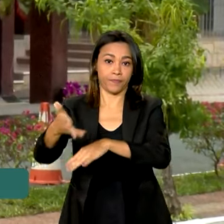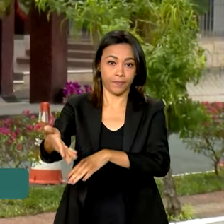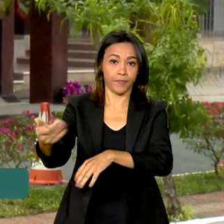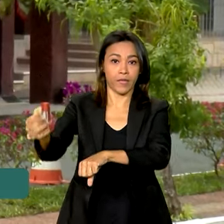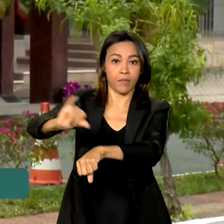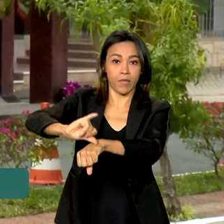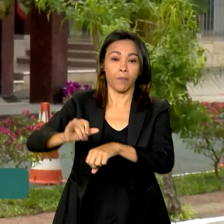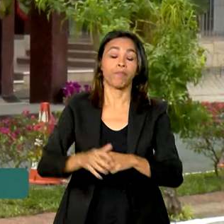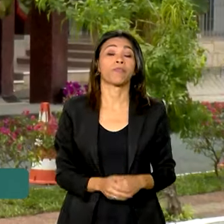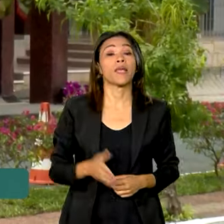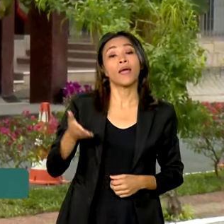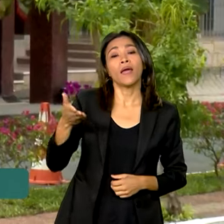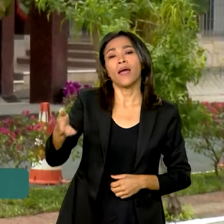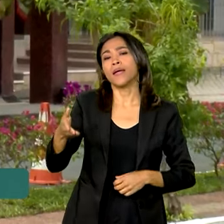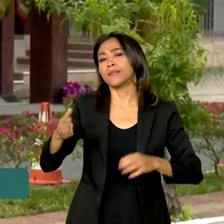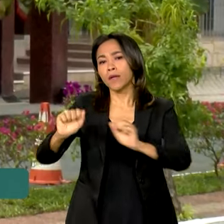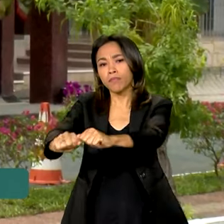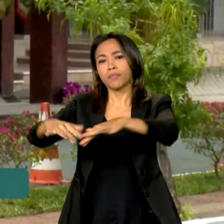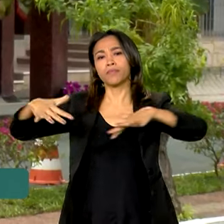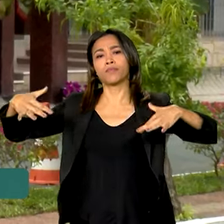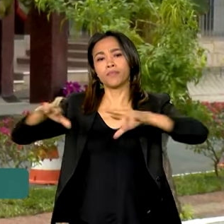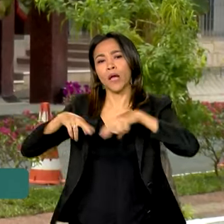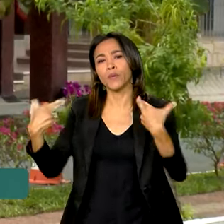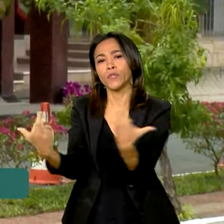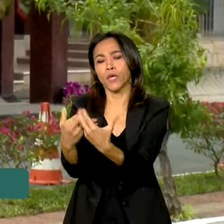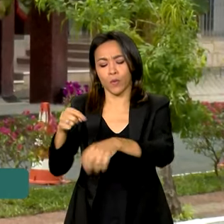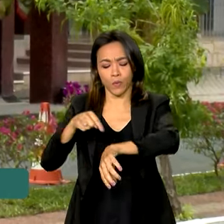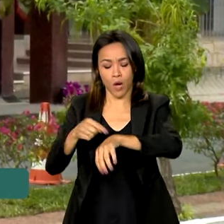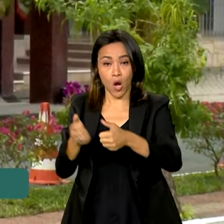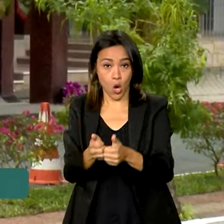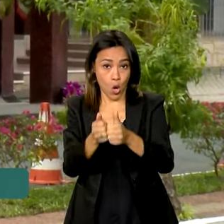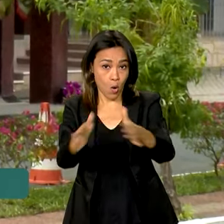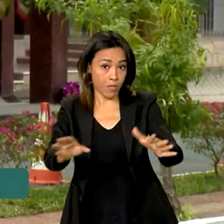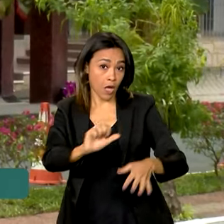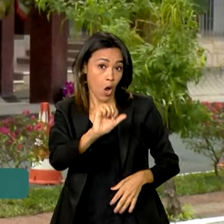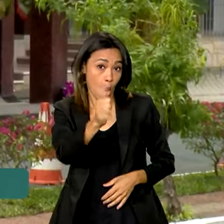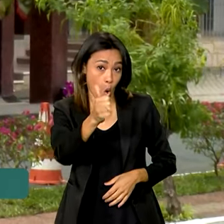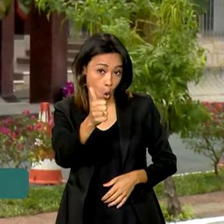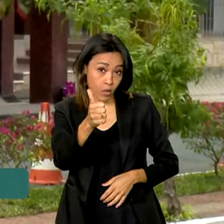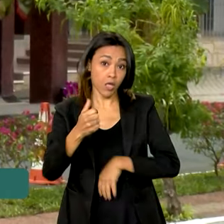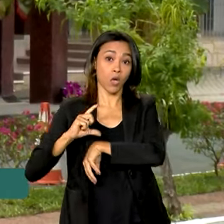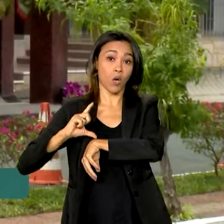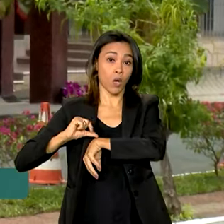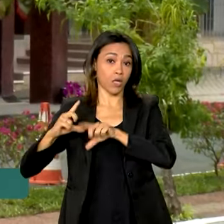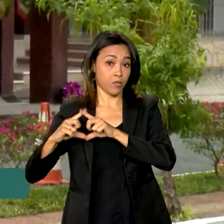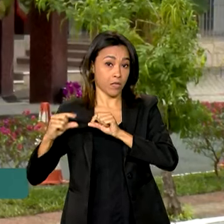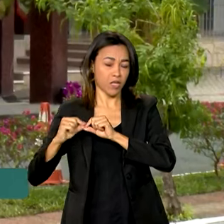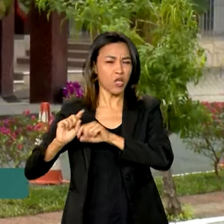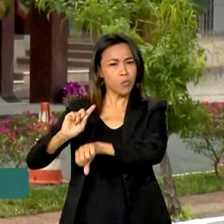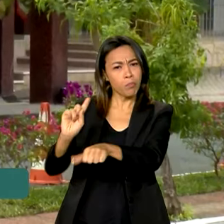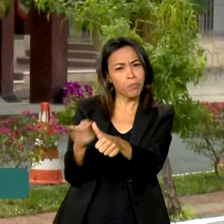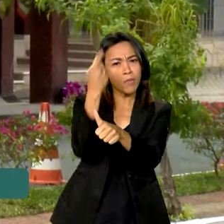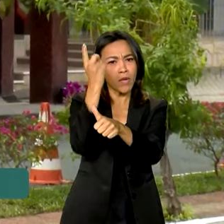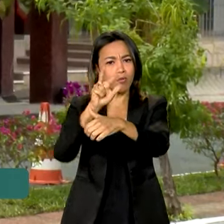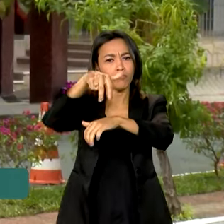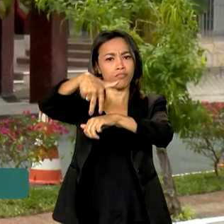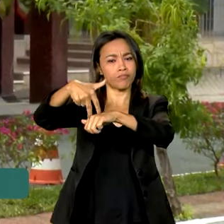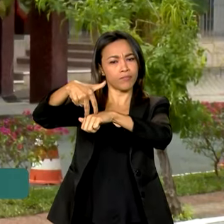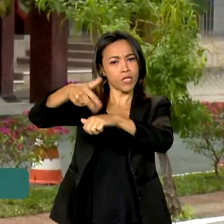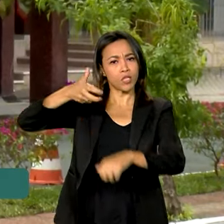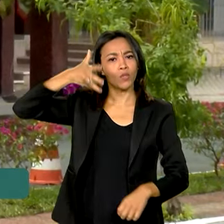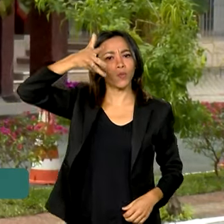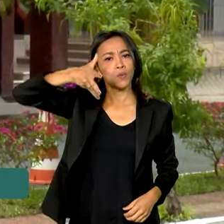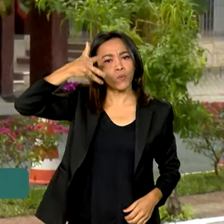plenária do Mercosul está previsto para começar às 11 horas, horário de Brasília, e o primeiro discurso será do anfitrião,